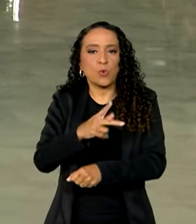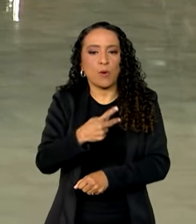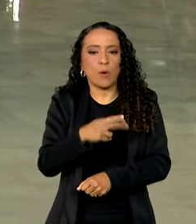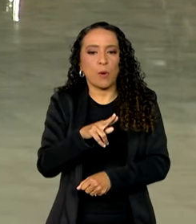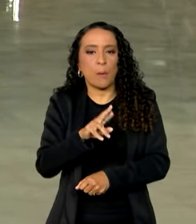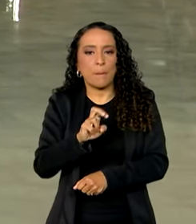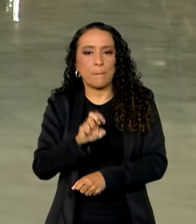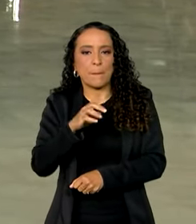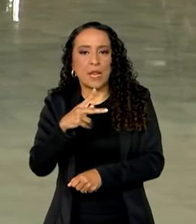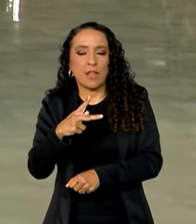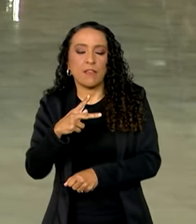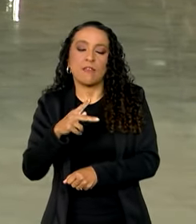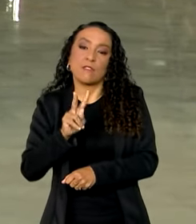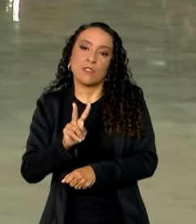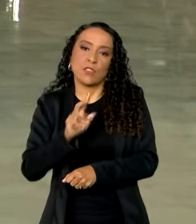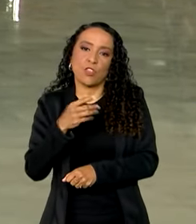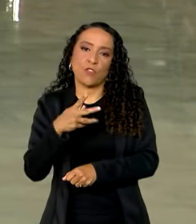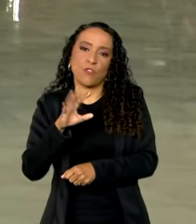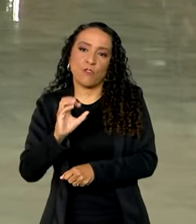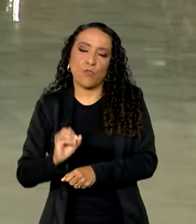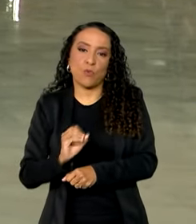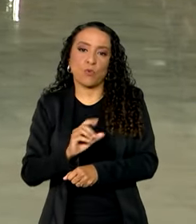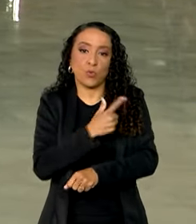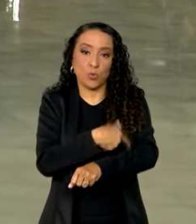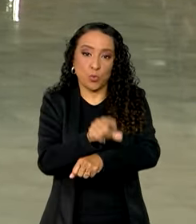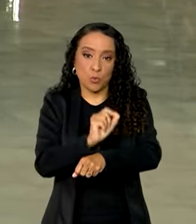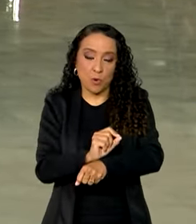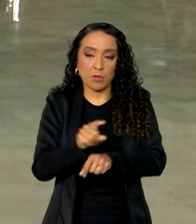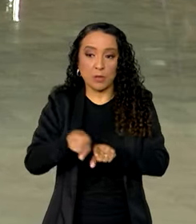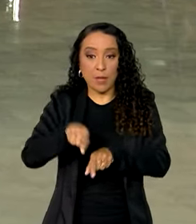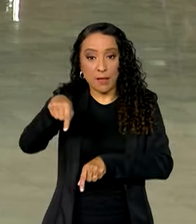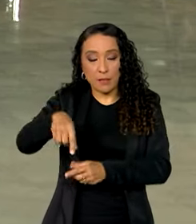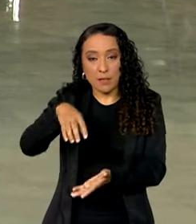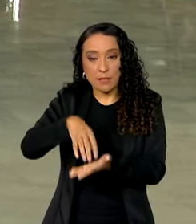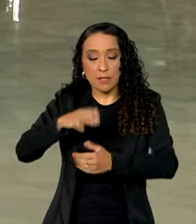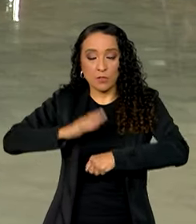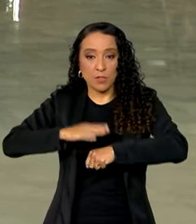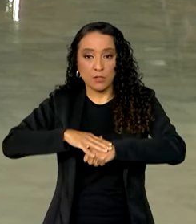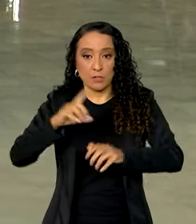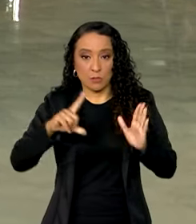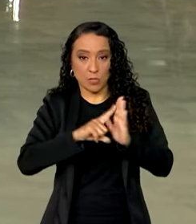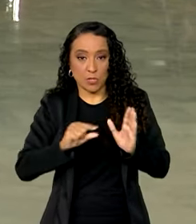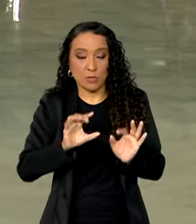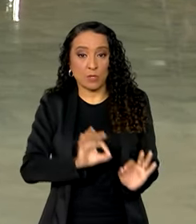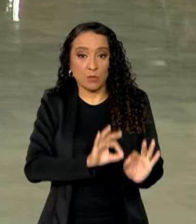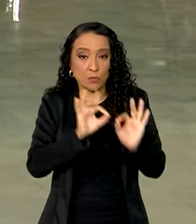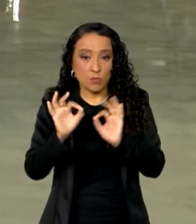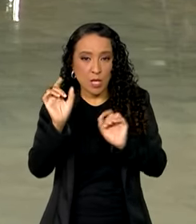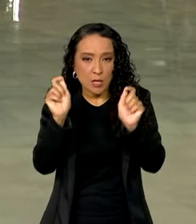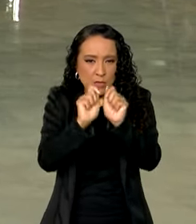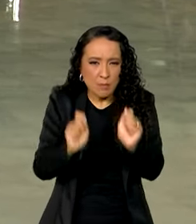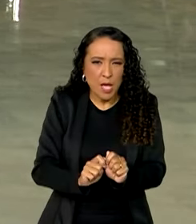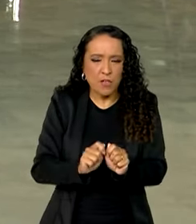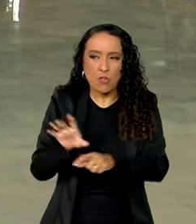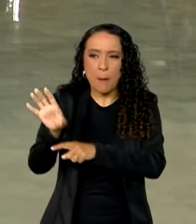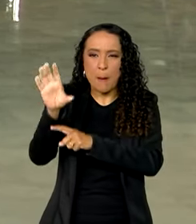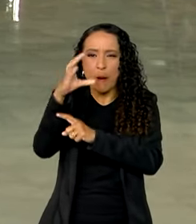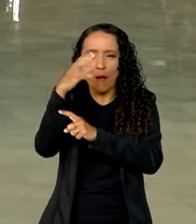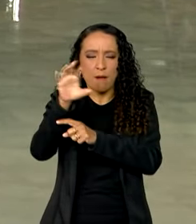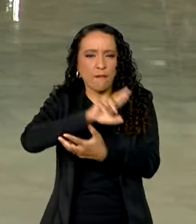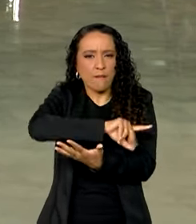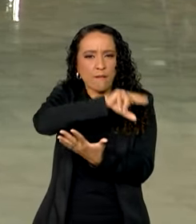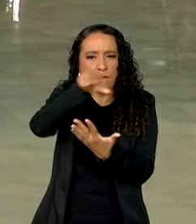Fogo no Ibama e pela Sala de Situação aqui no Palácio do Planalto. As imagens de dezenas de satélites,